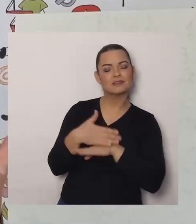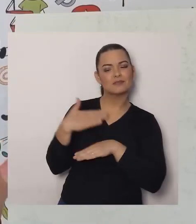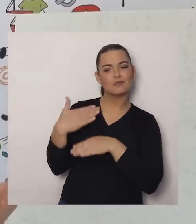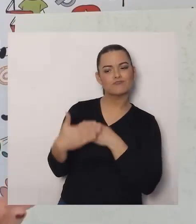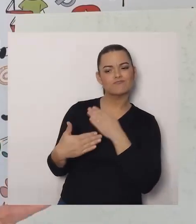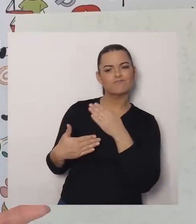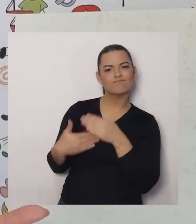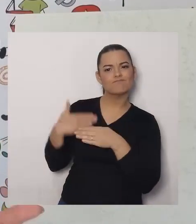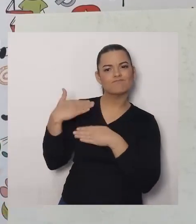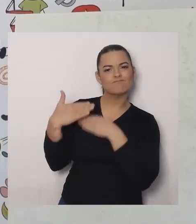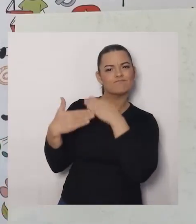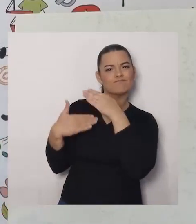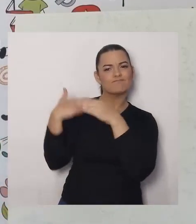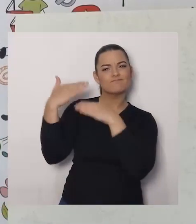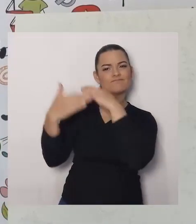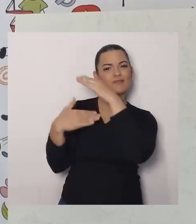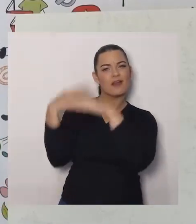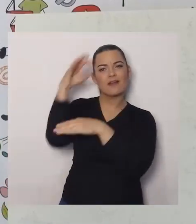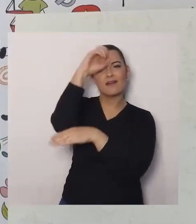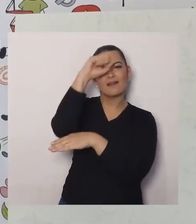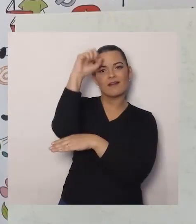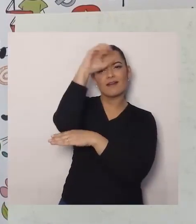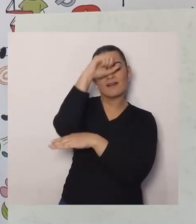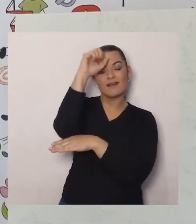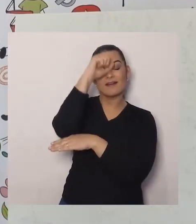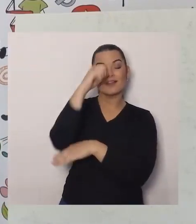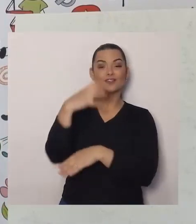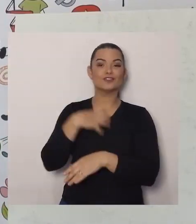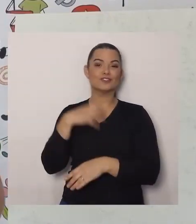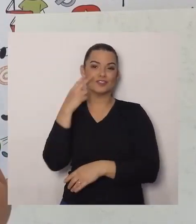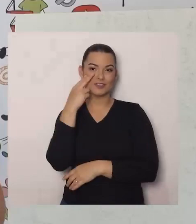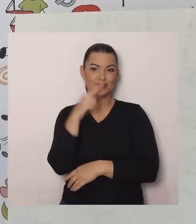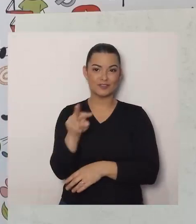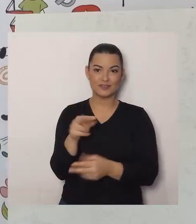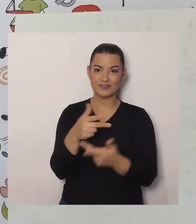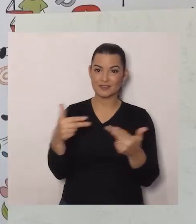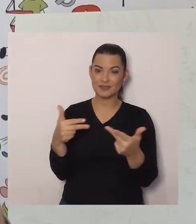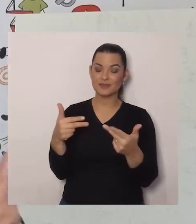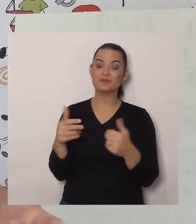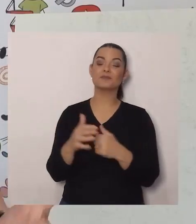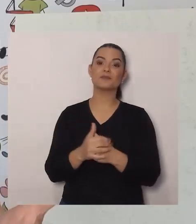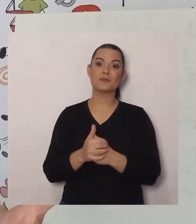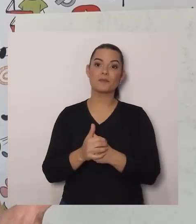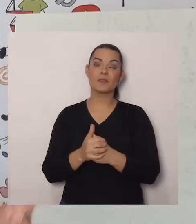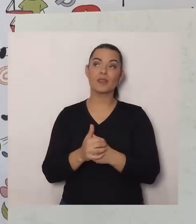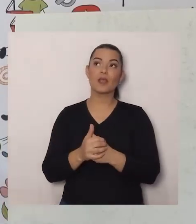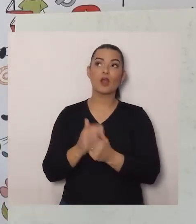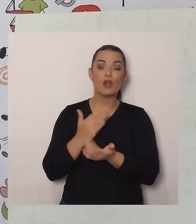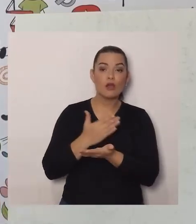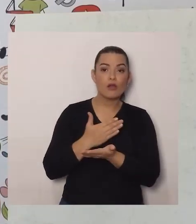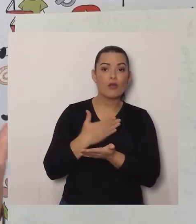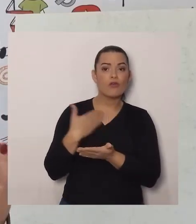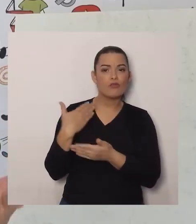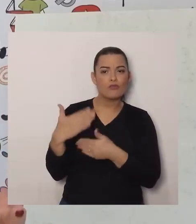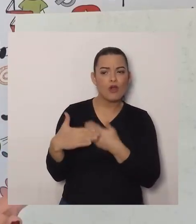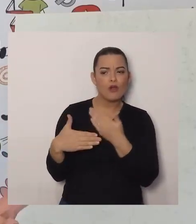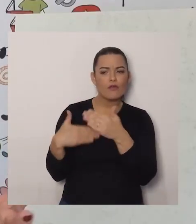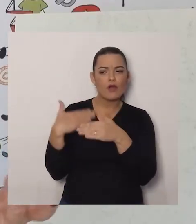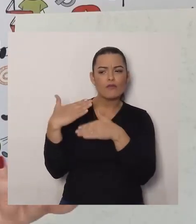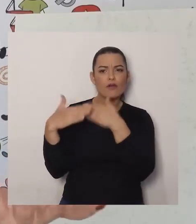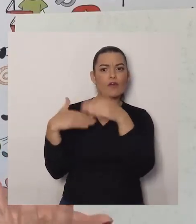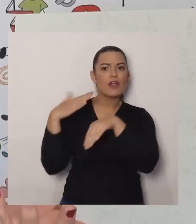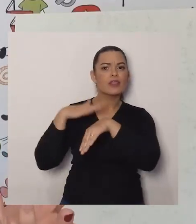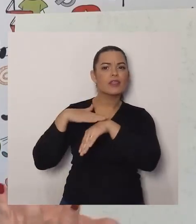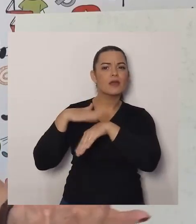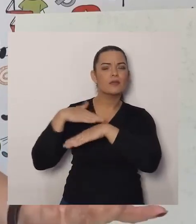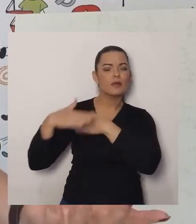Esse ponto de vista, Que fará parte, Das discussões de hoje, Ele foi construído, E ele faz parte,